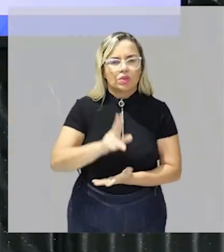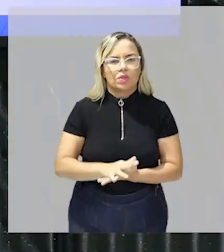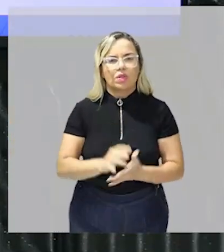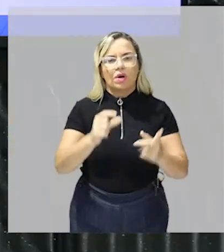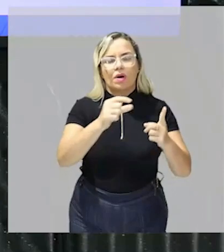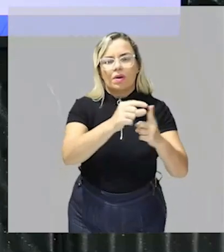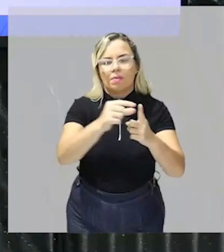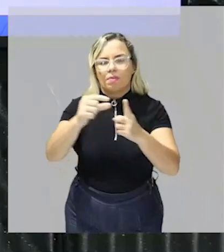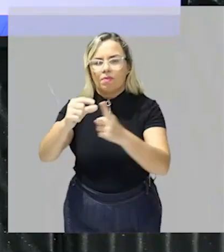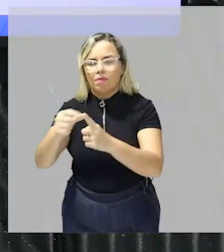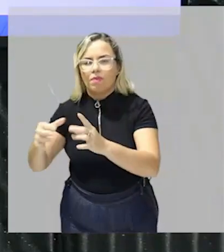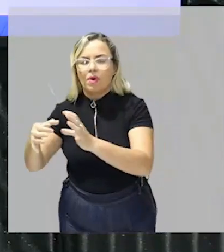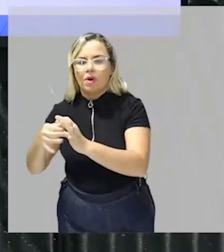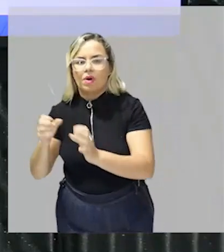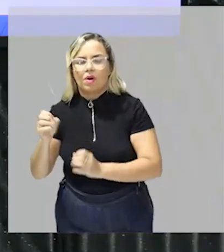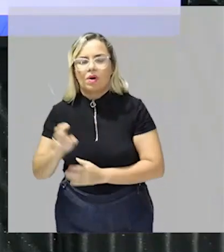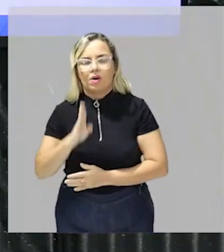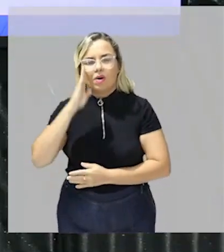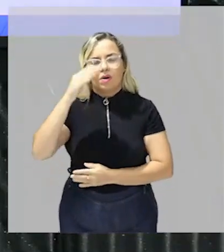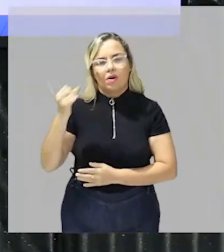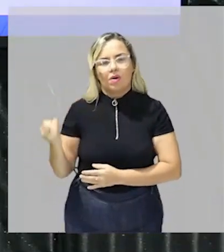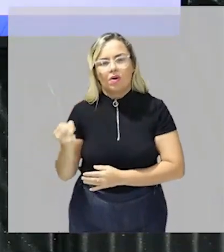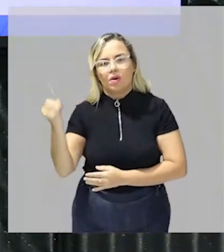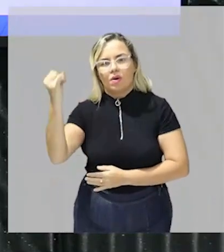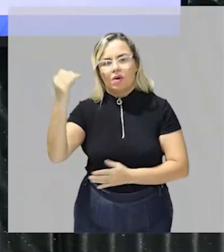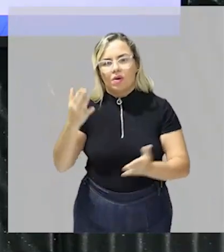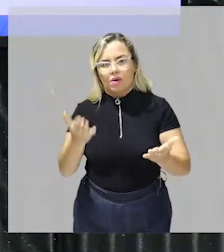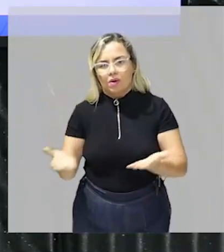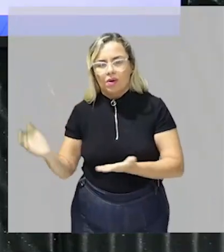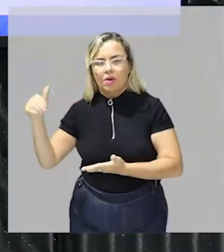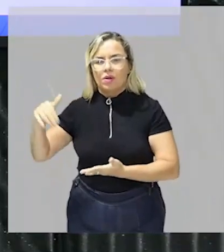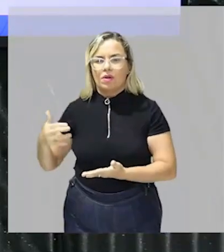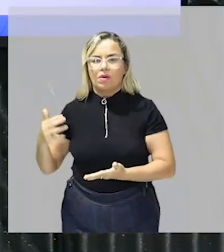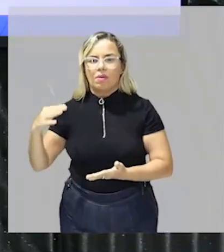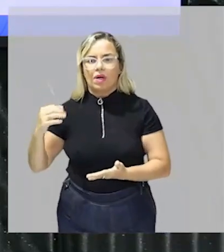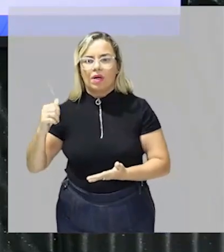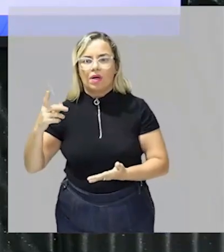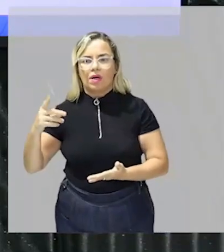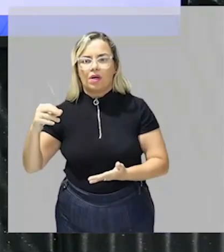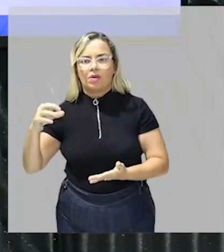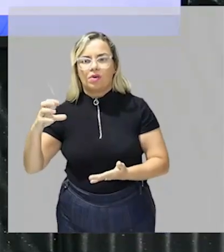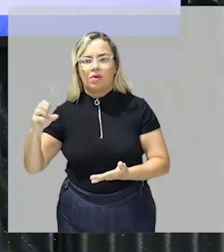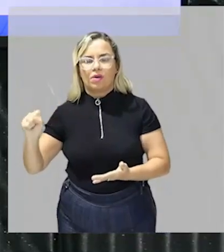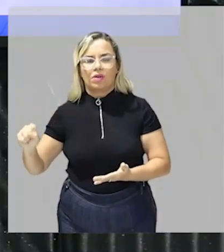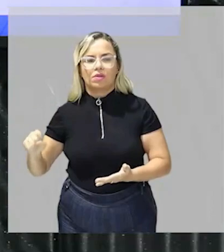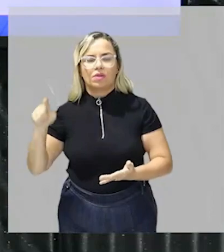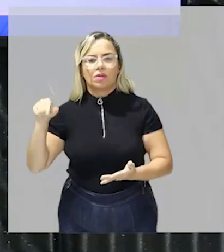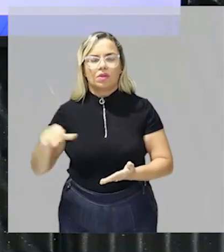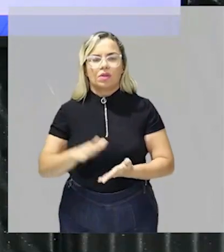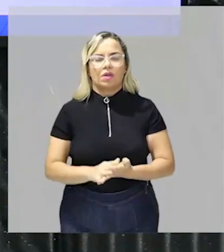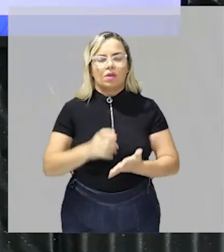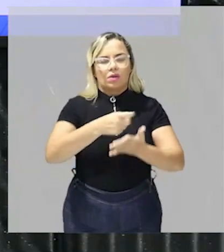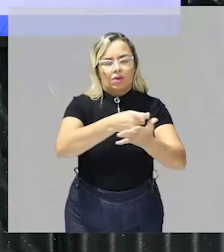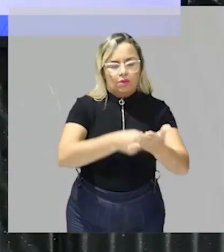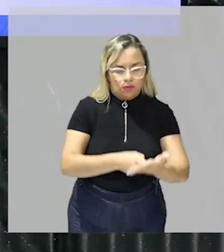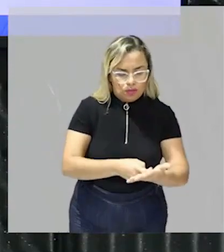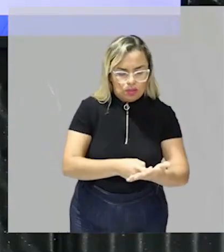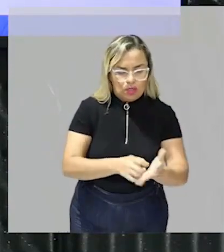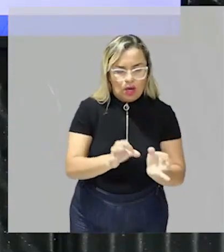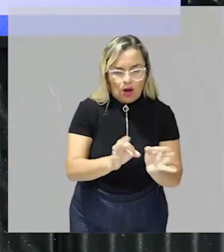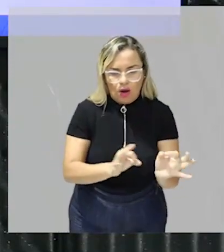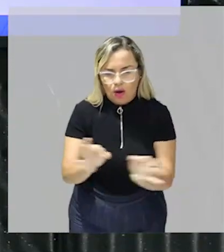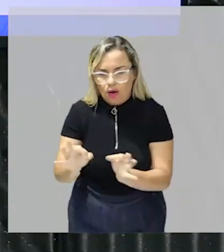você vai utilizando esses marcadores de texto para ir formulando a tua